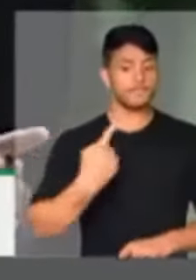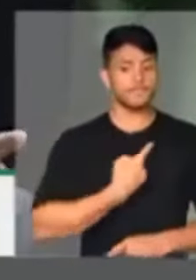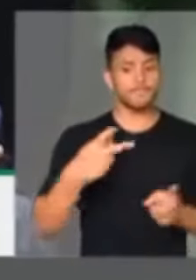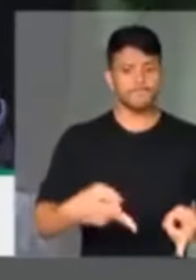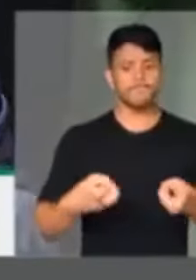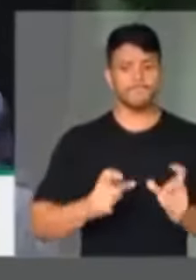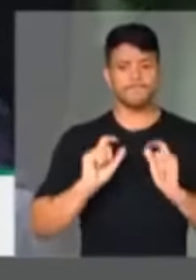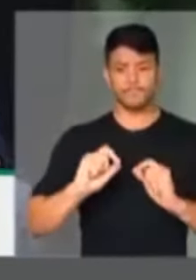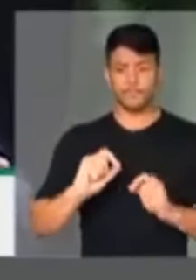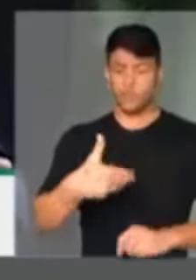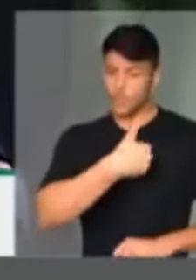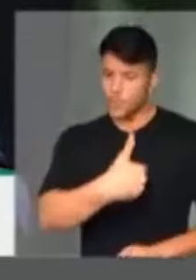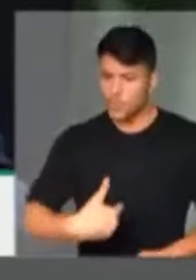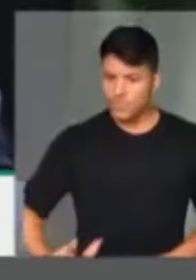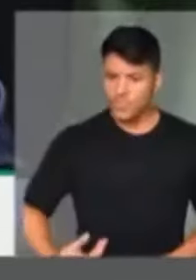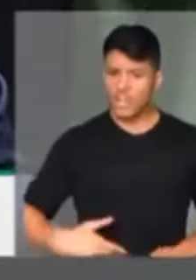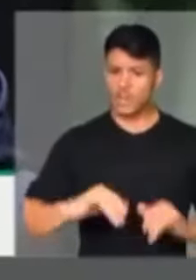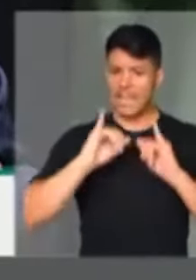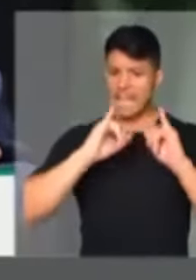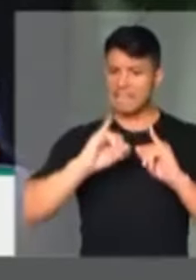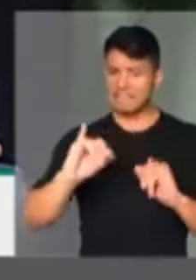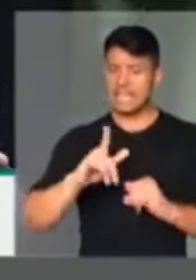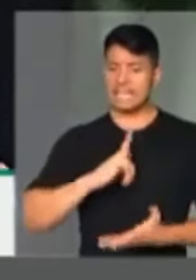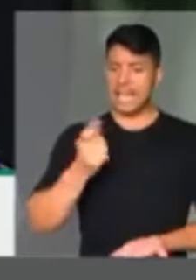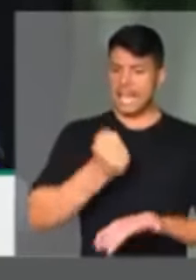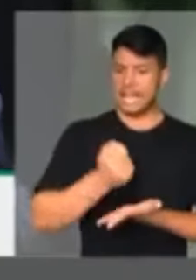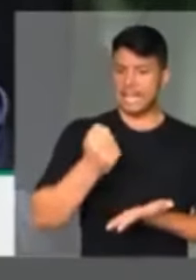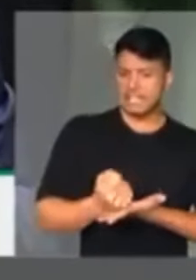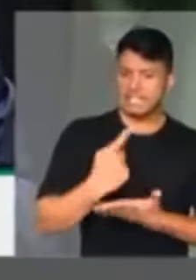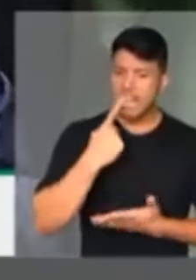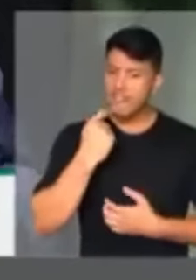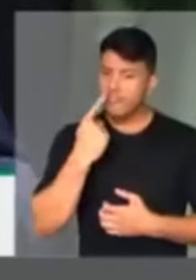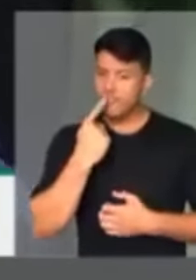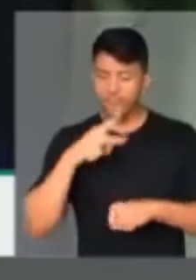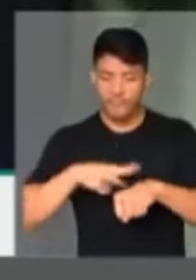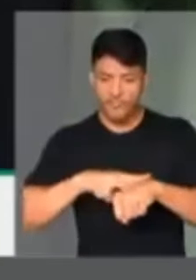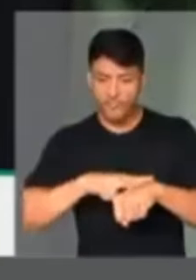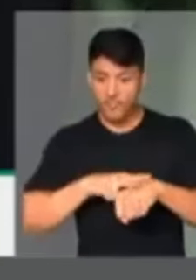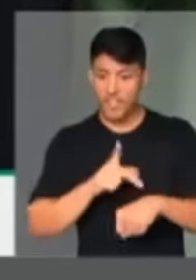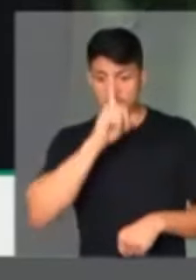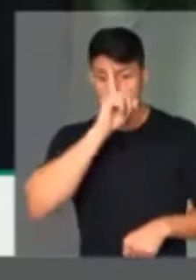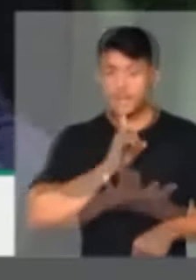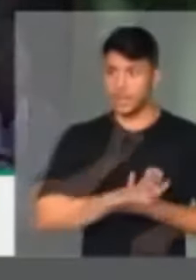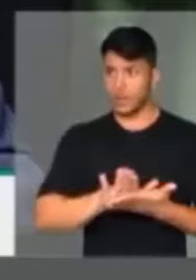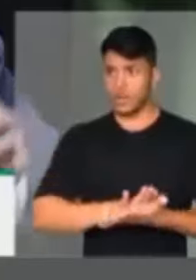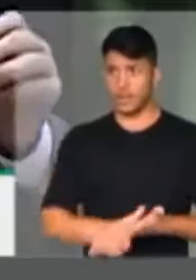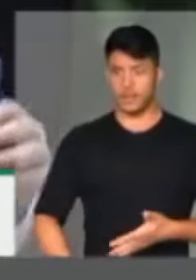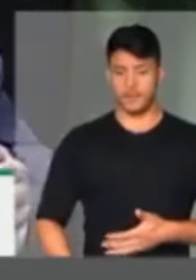que vê anunciar a carteira verde e amarelo, onde os trabalhadores não terão direitos trabalhistas.